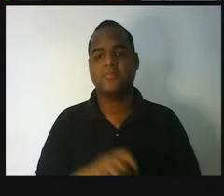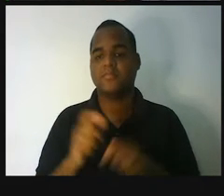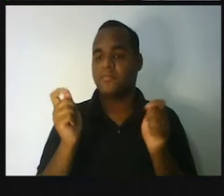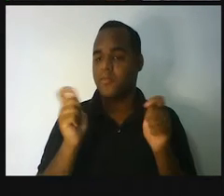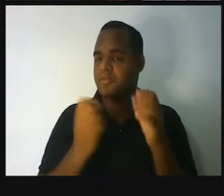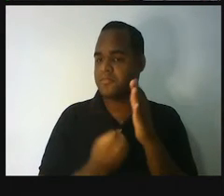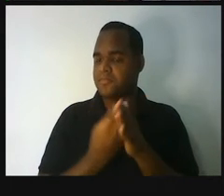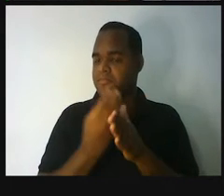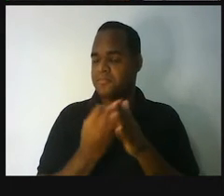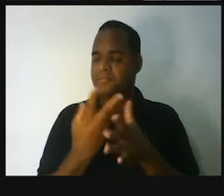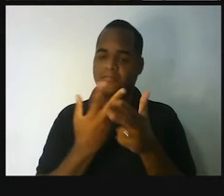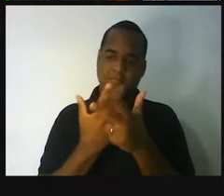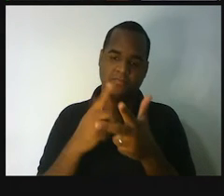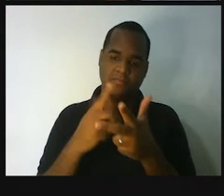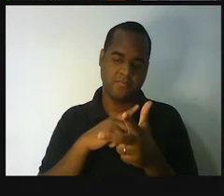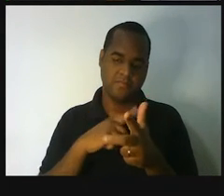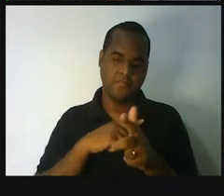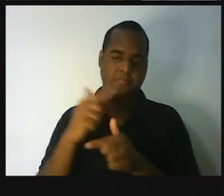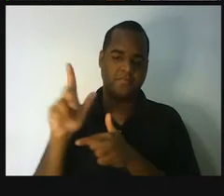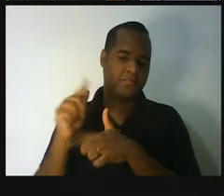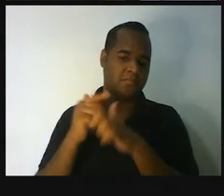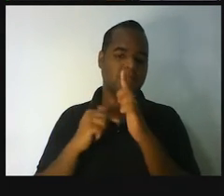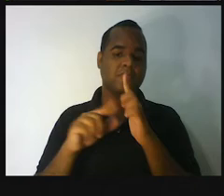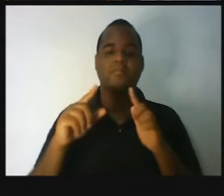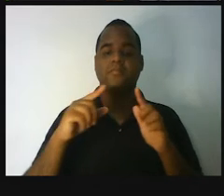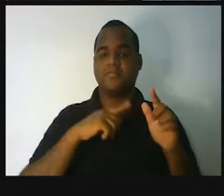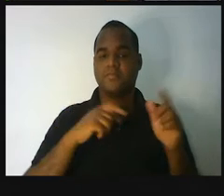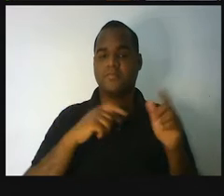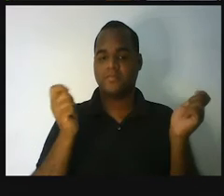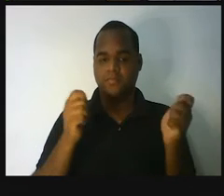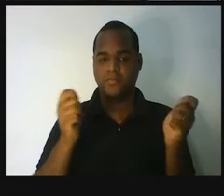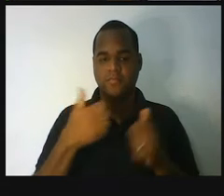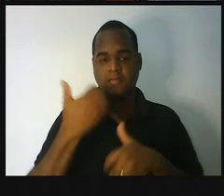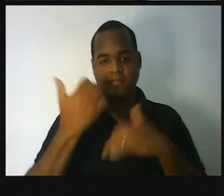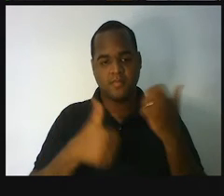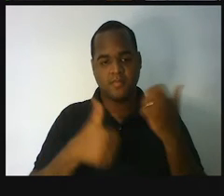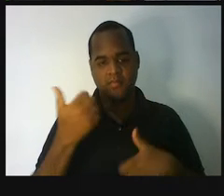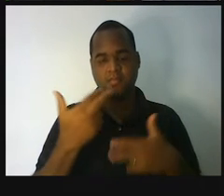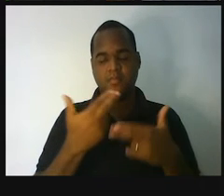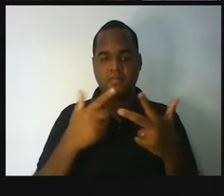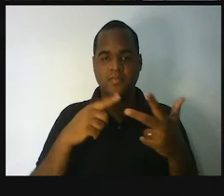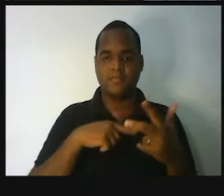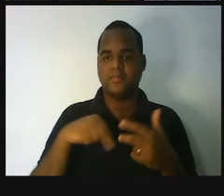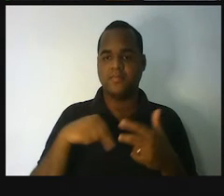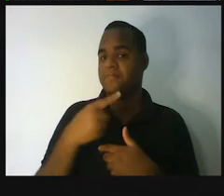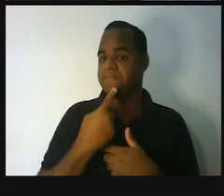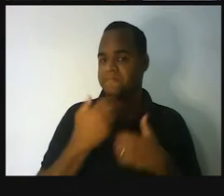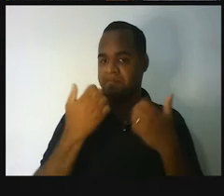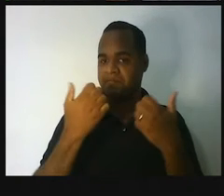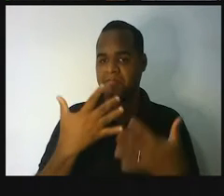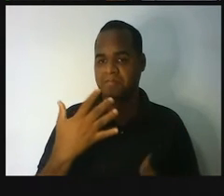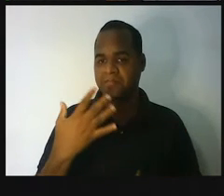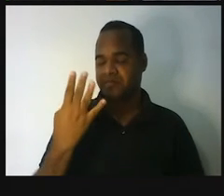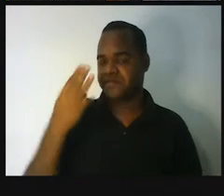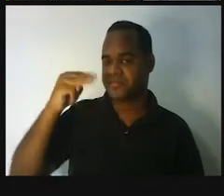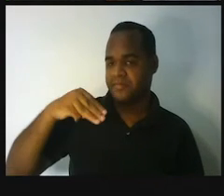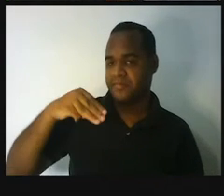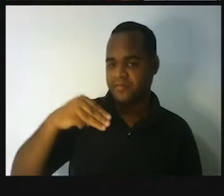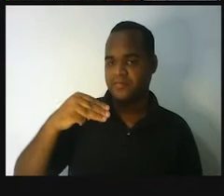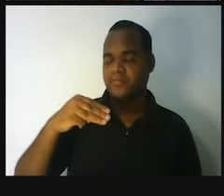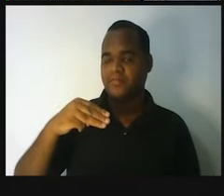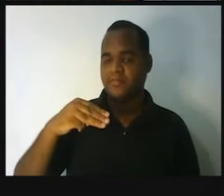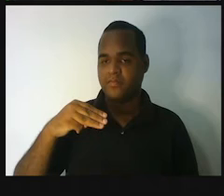em outras unidades de medidas dessas que a gente está falando. Então, por exemplo, aqui, quatro metros de